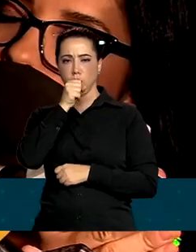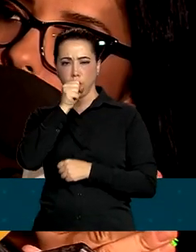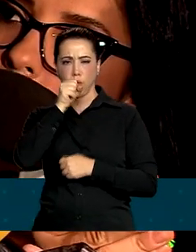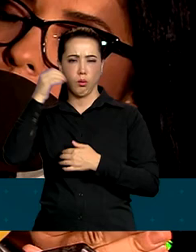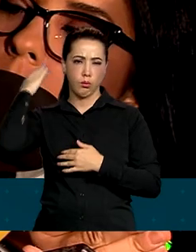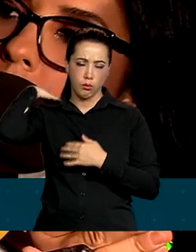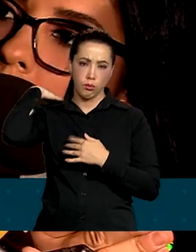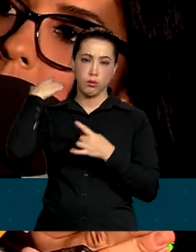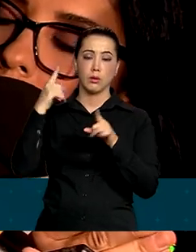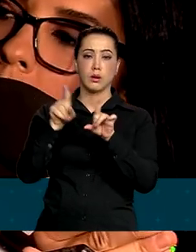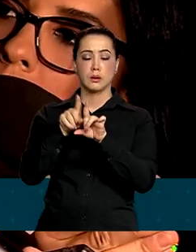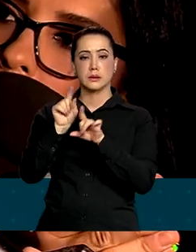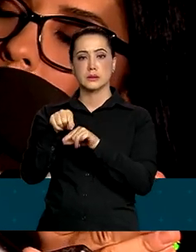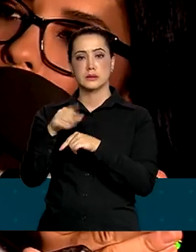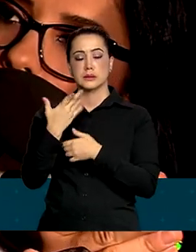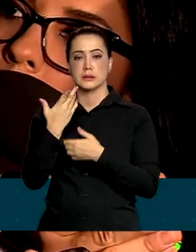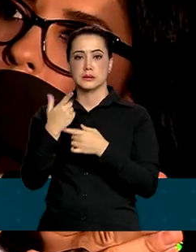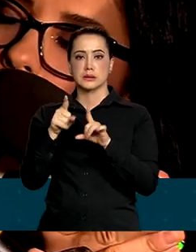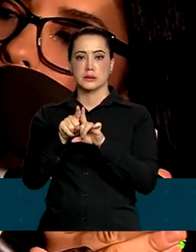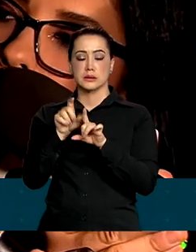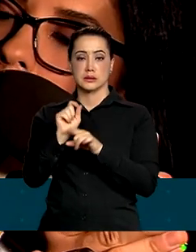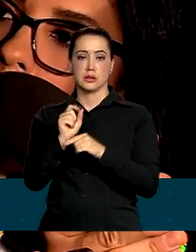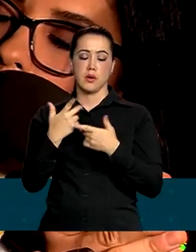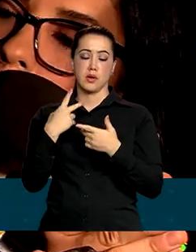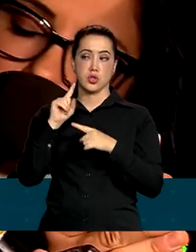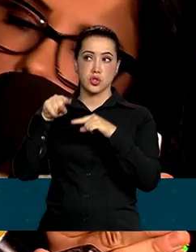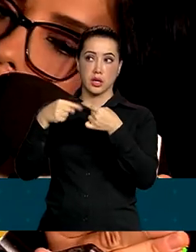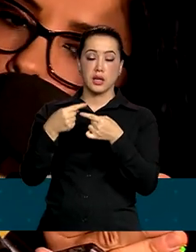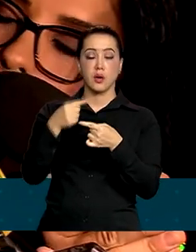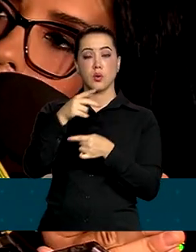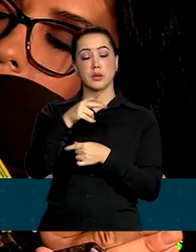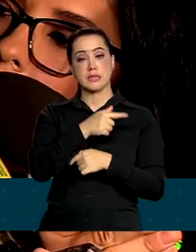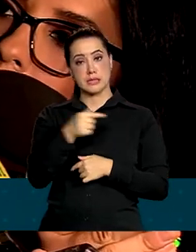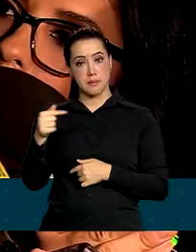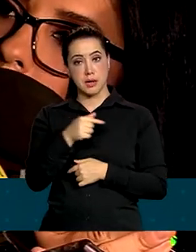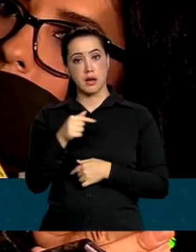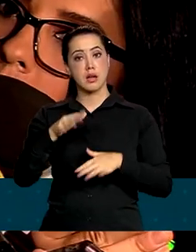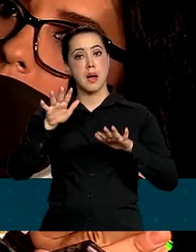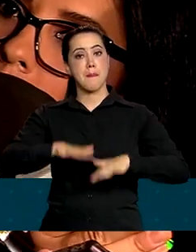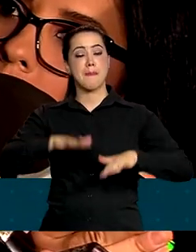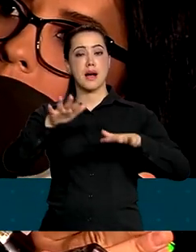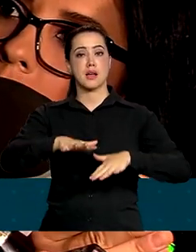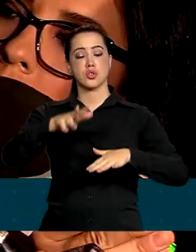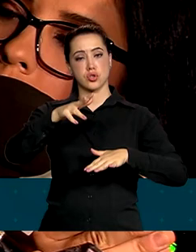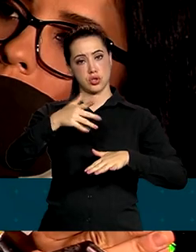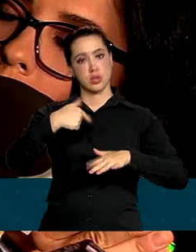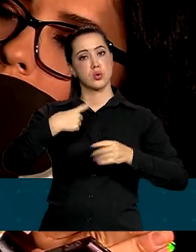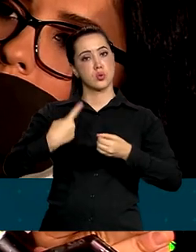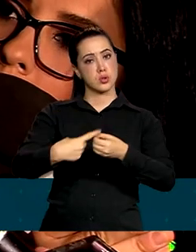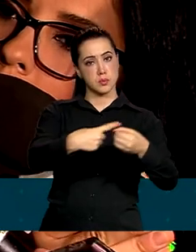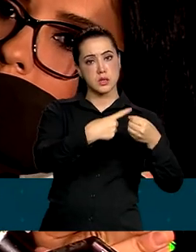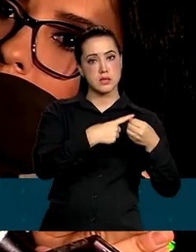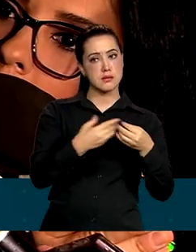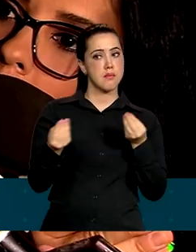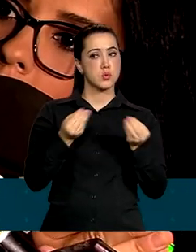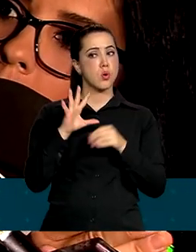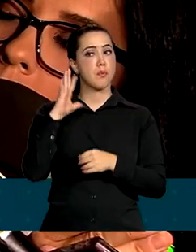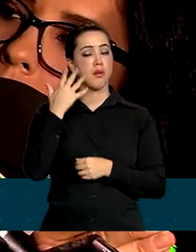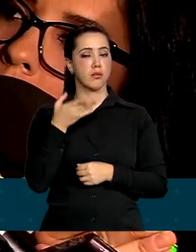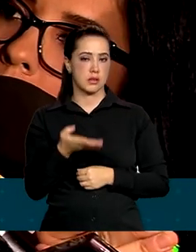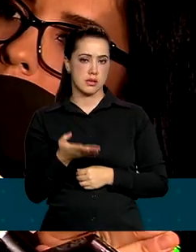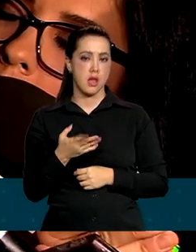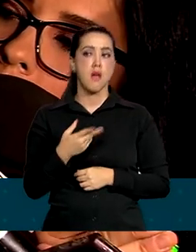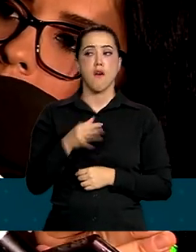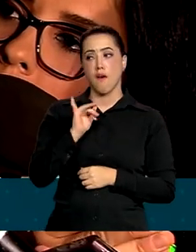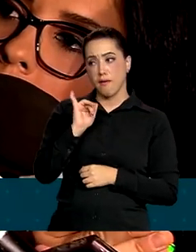a marcha dos municípios, então eu quero conversar um pouco com ele como que ele pensa. Vou recomendar que ele não vá até a marcha, mas como que pode ser